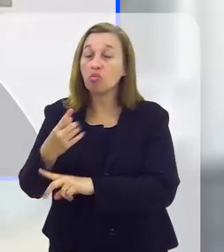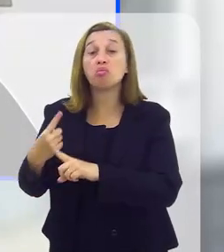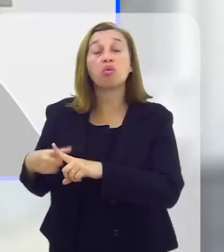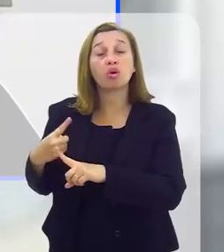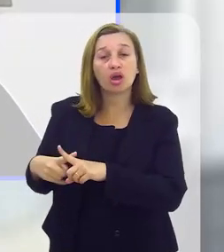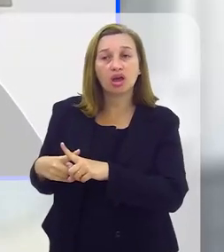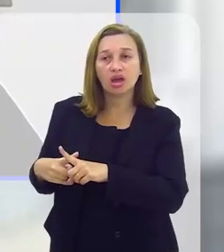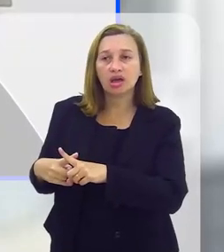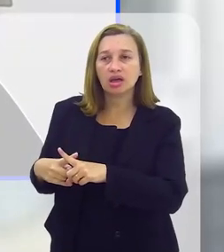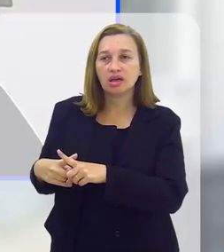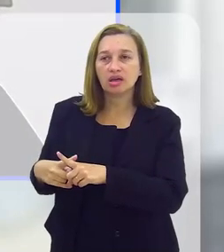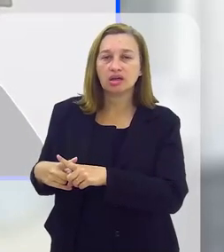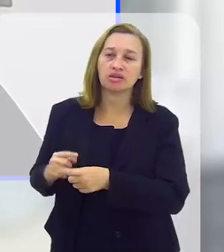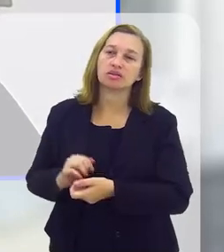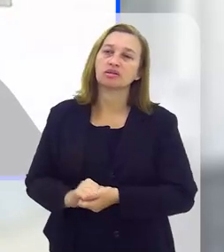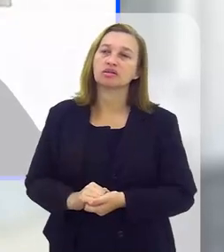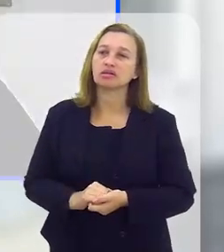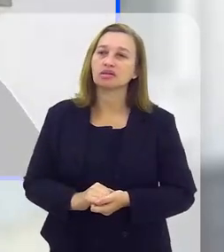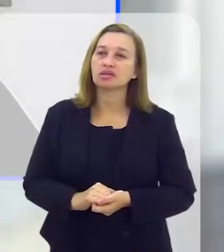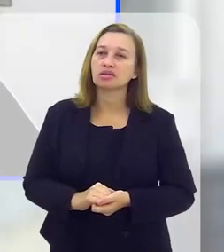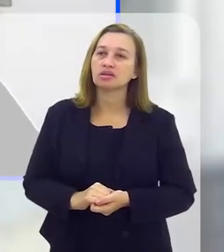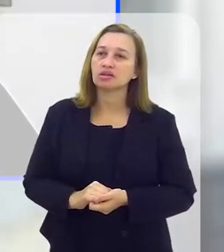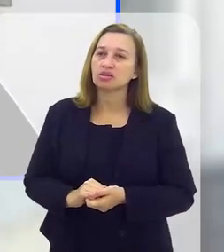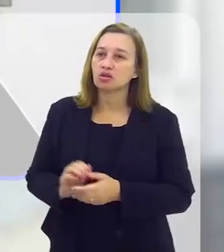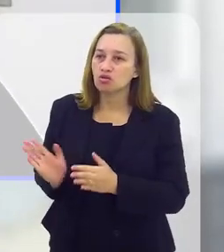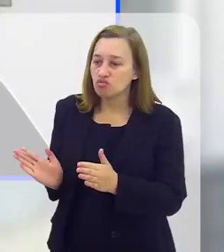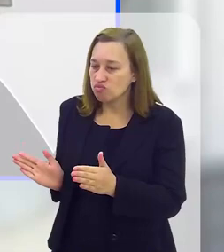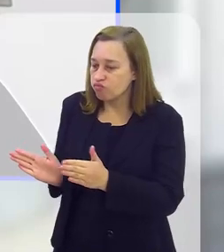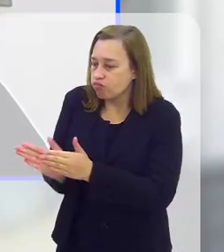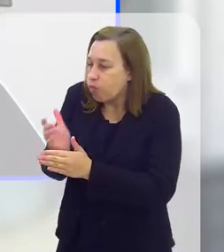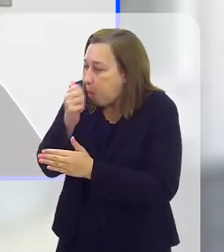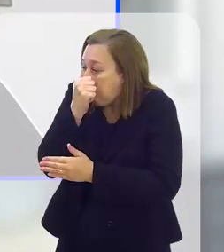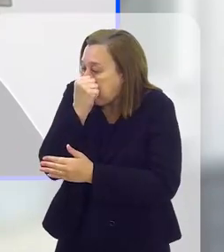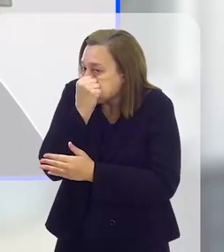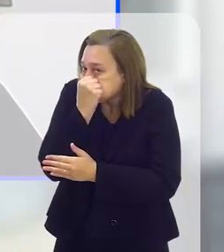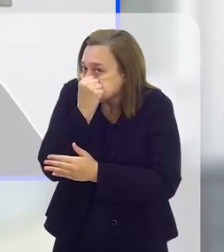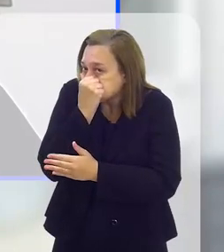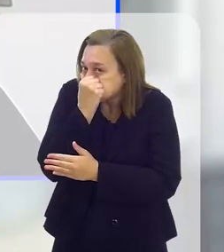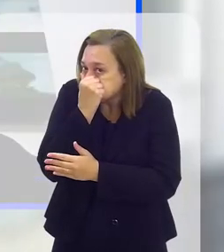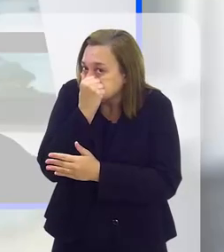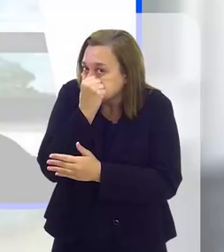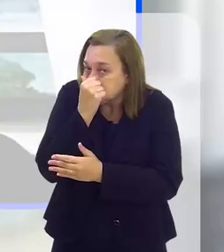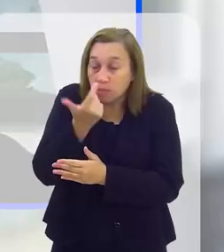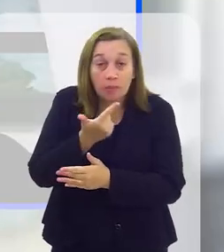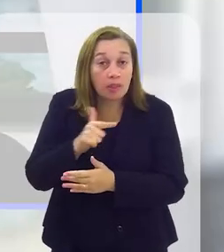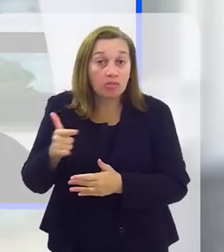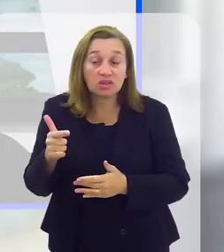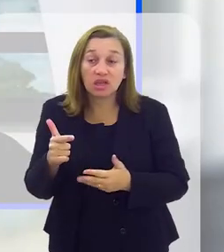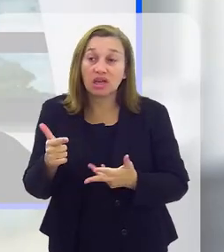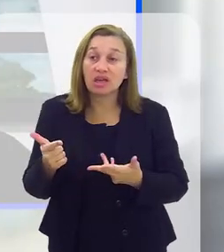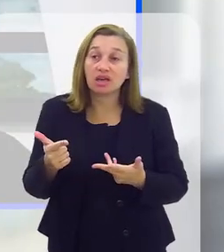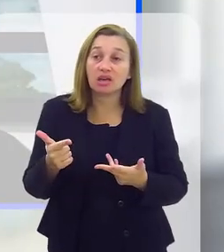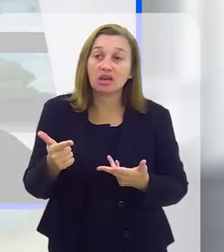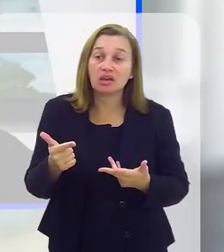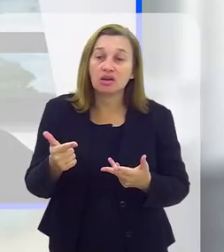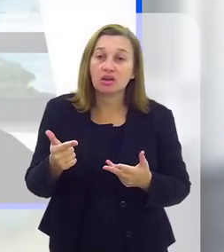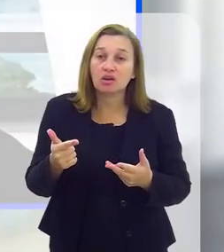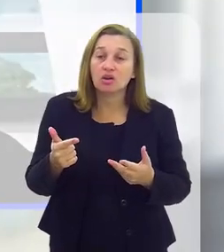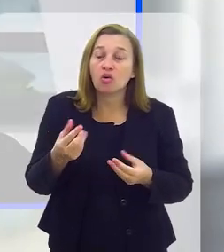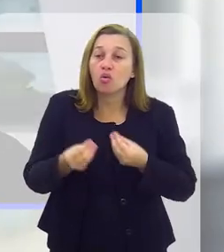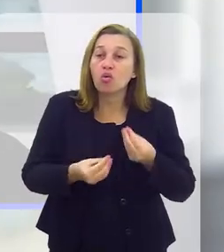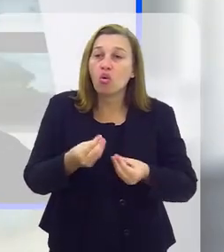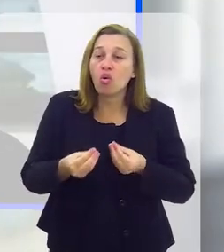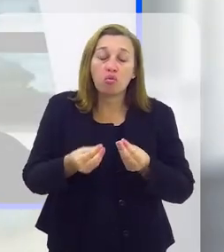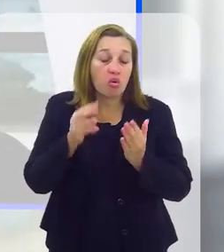é plausível. Por que que não é? Porque os cubículos são superlotados, porque eles não têm condição de